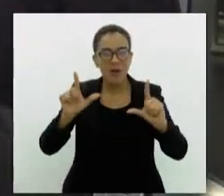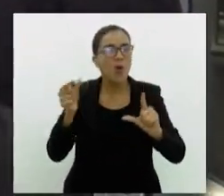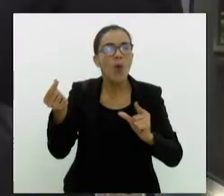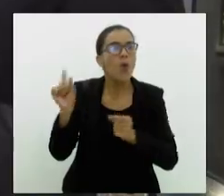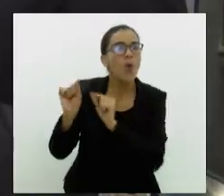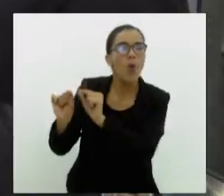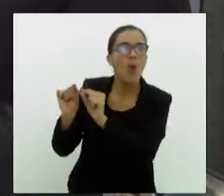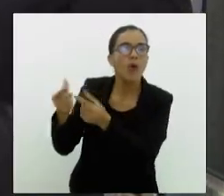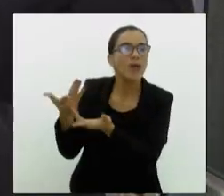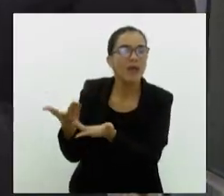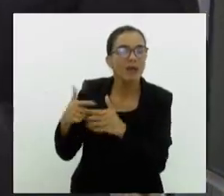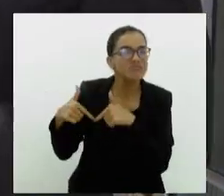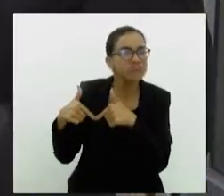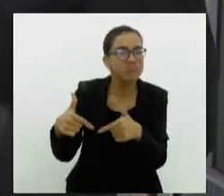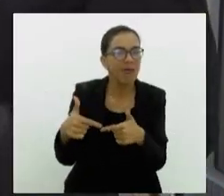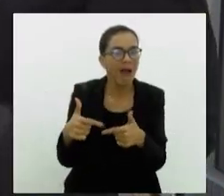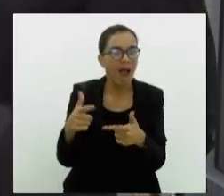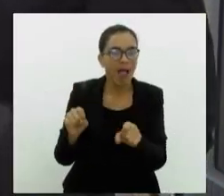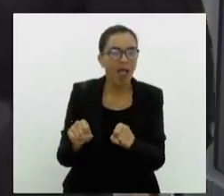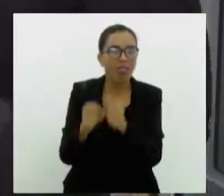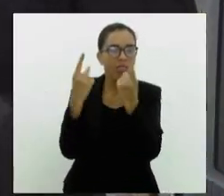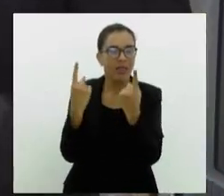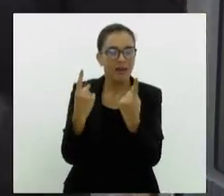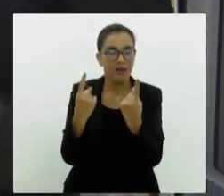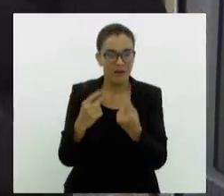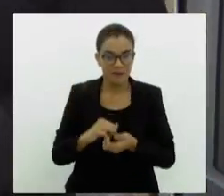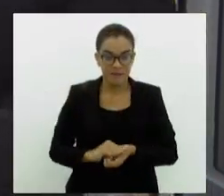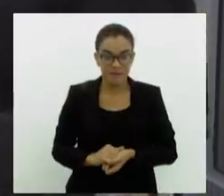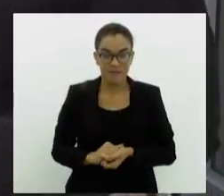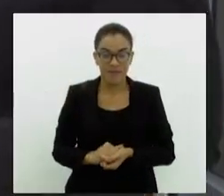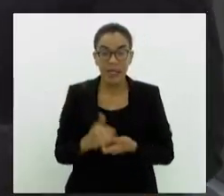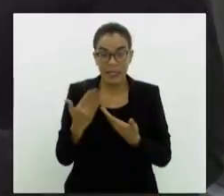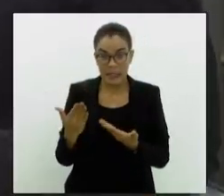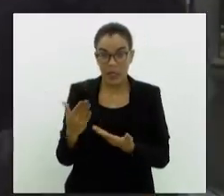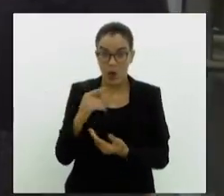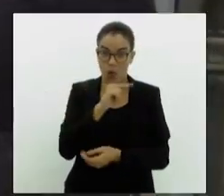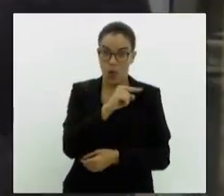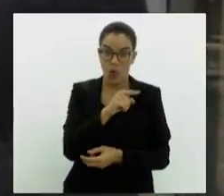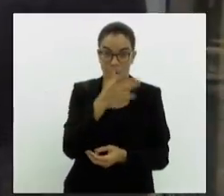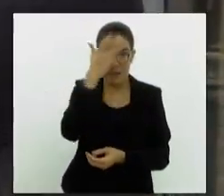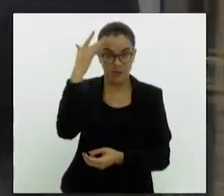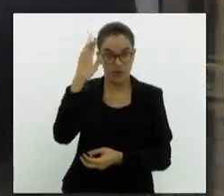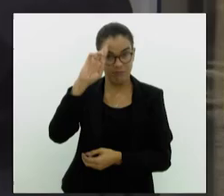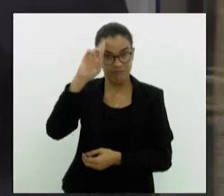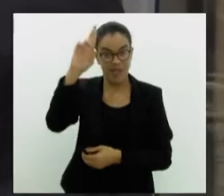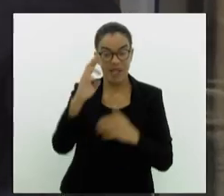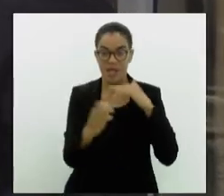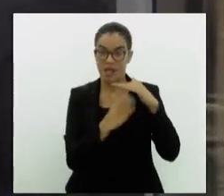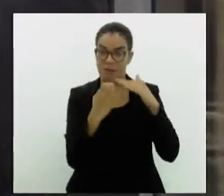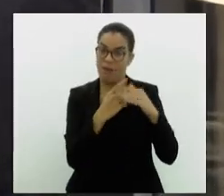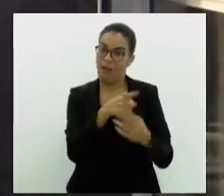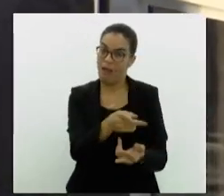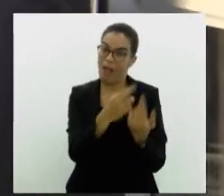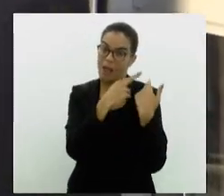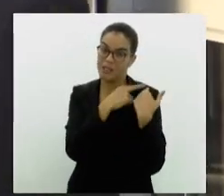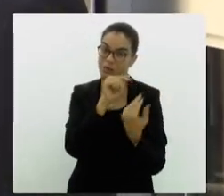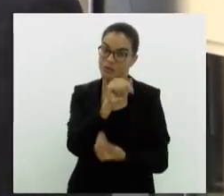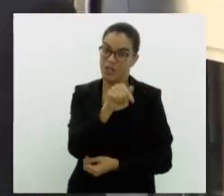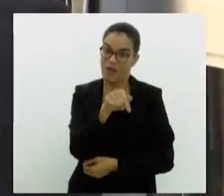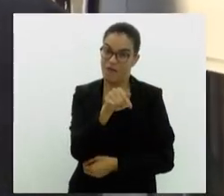que fazer nesses casos quando uma mercadoria chega com defeito? Olha, o fornecedor é responsável pelos atos dos seus prepostos. Então,